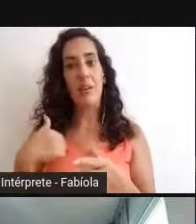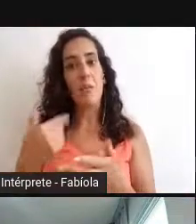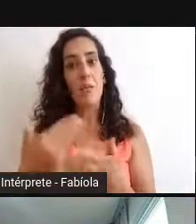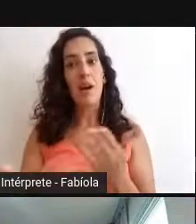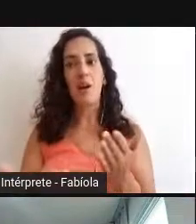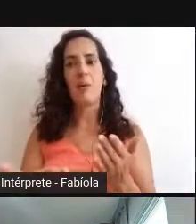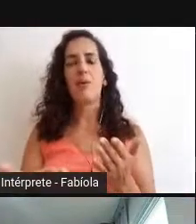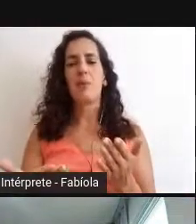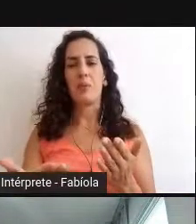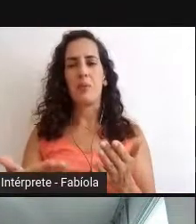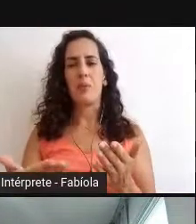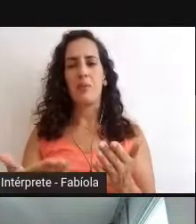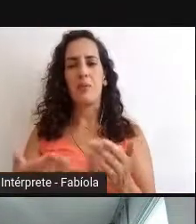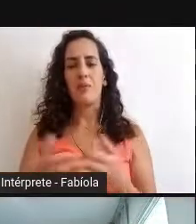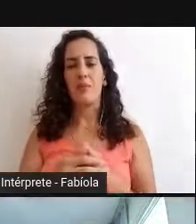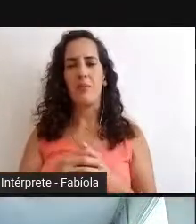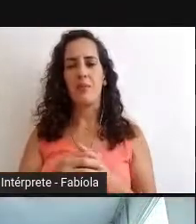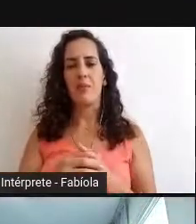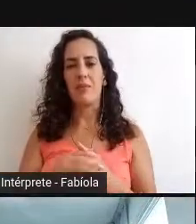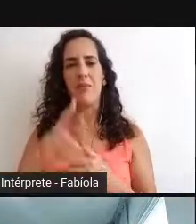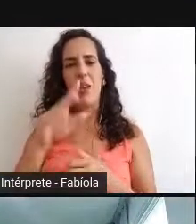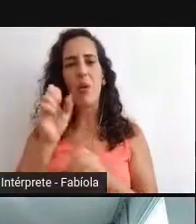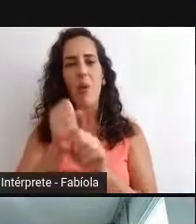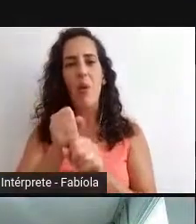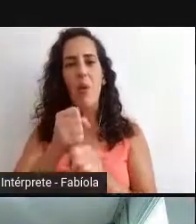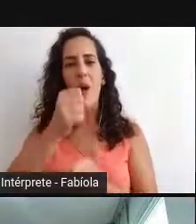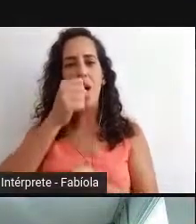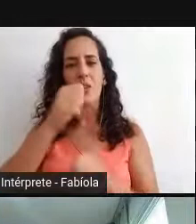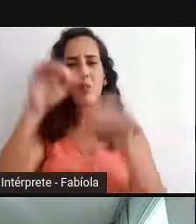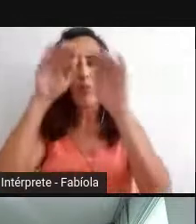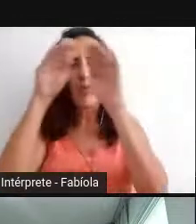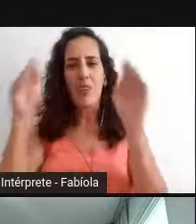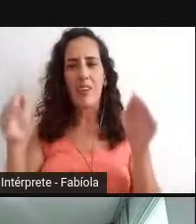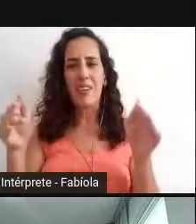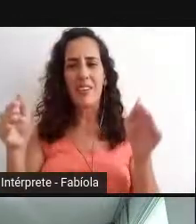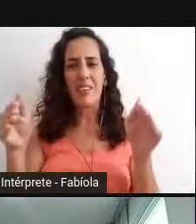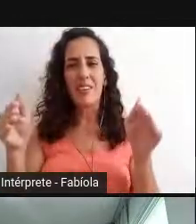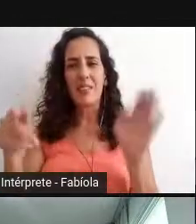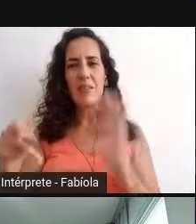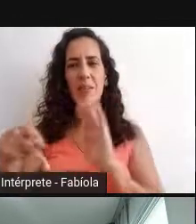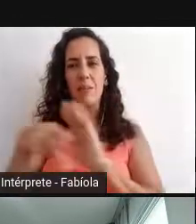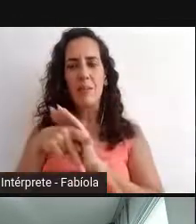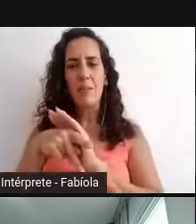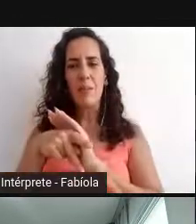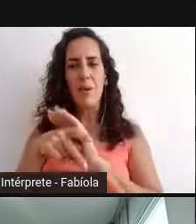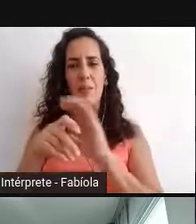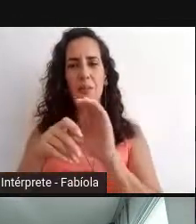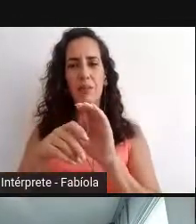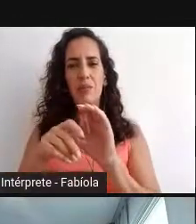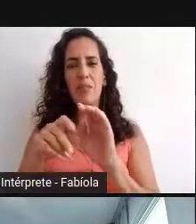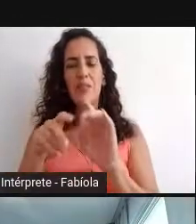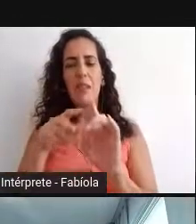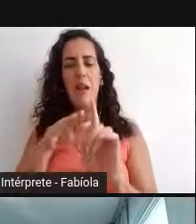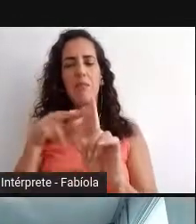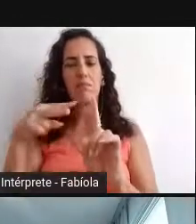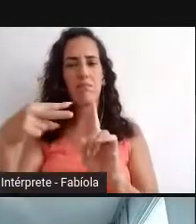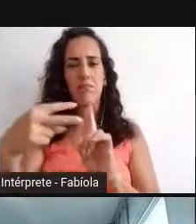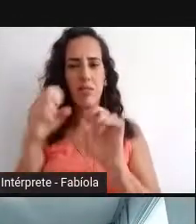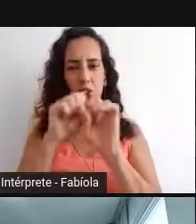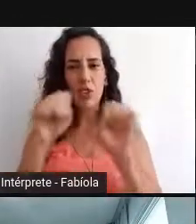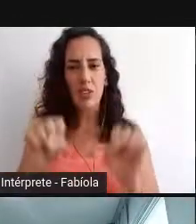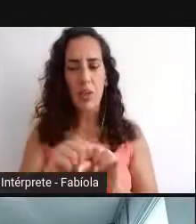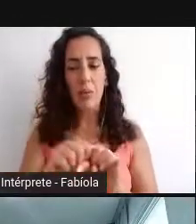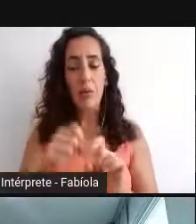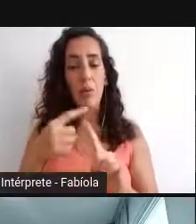do Berta Lanfi, aquele guarda-chuva da abordagem sistêmica em que esses documentos